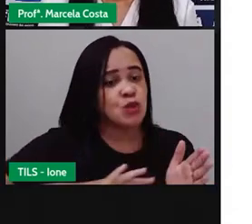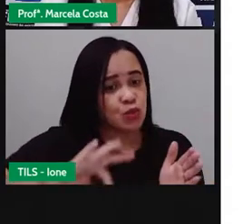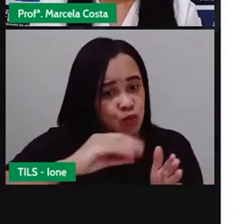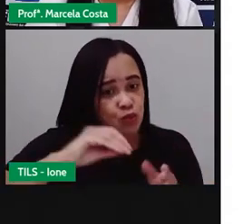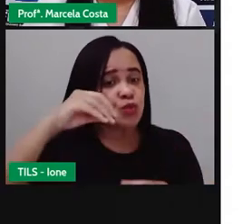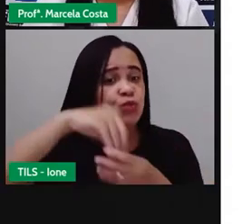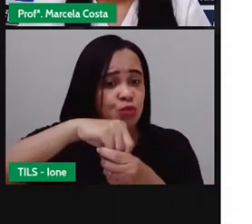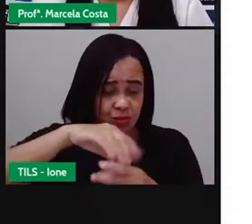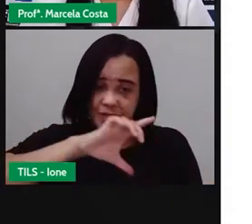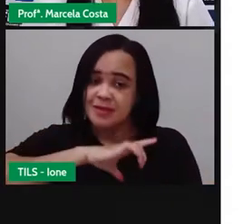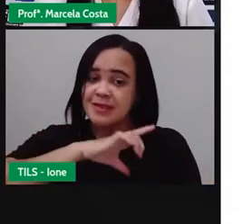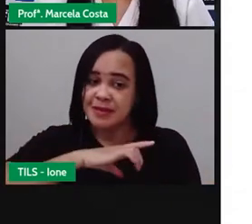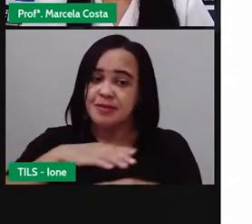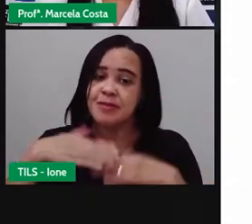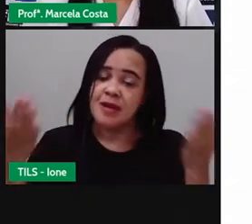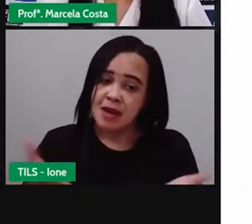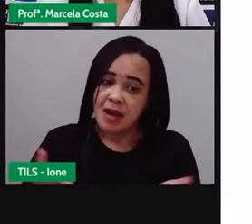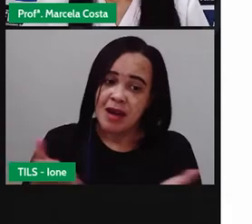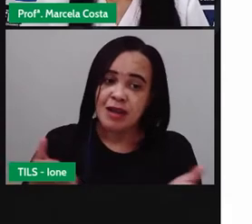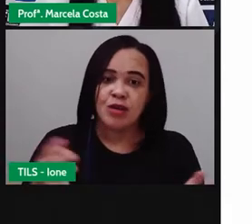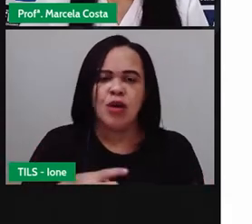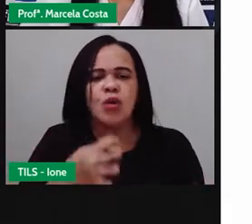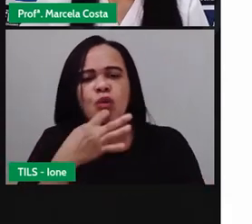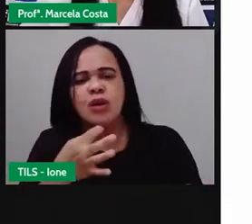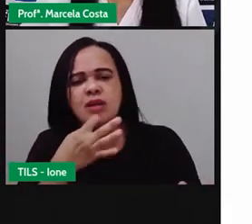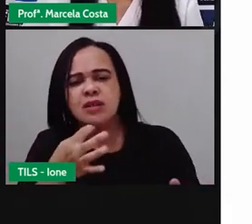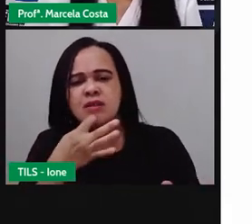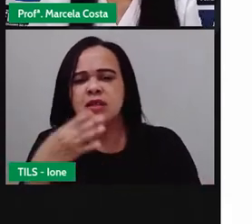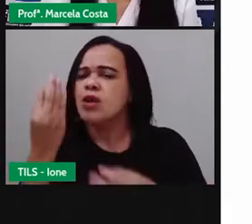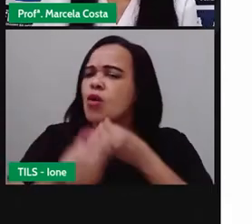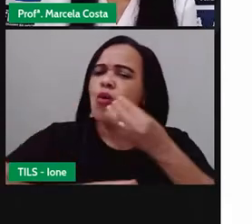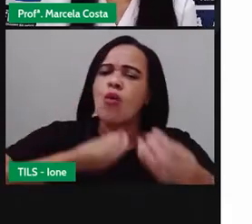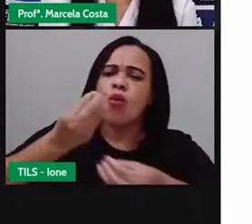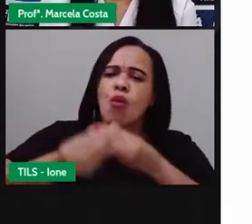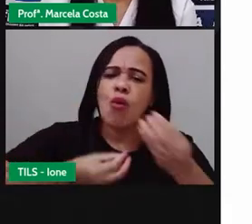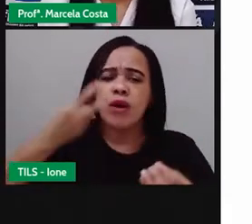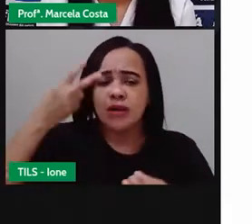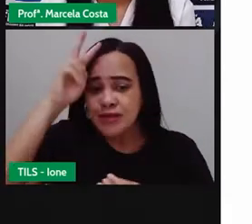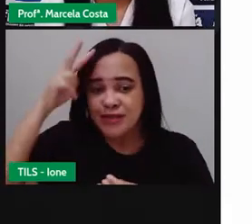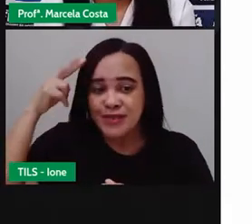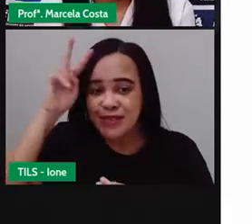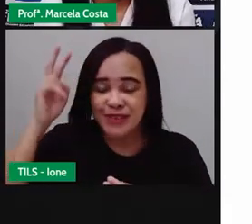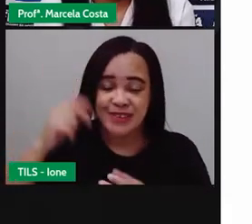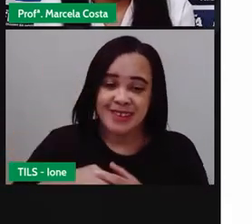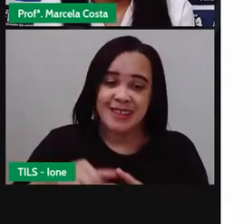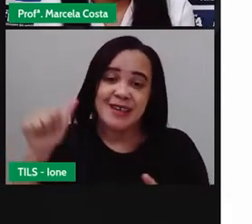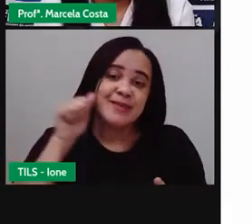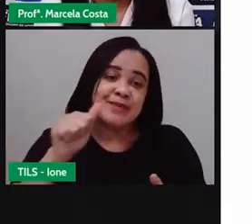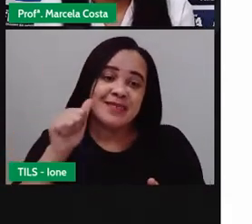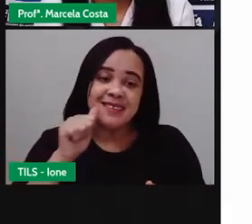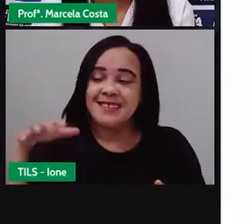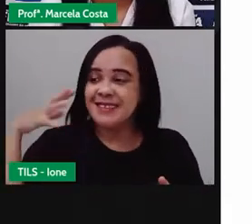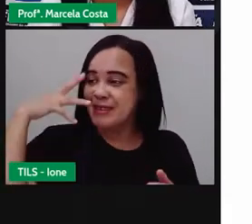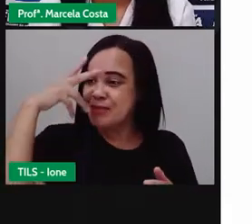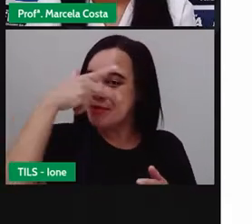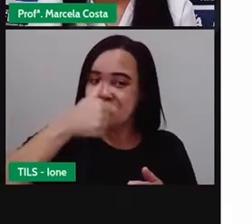Agora vamos conhecer a história contada nesse livro, Menina Bonita do Laço de Fita.